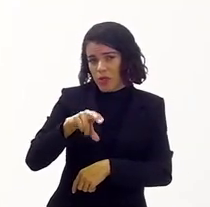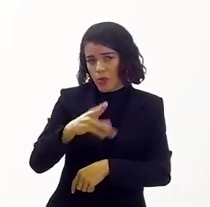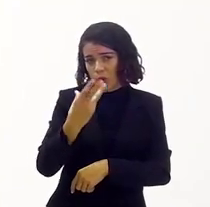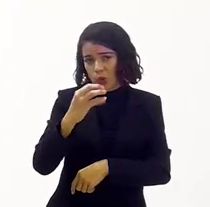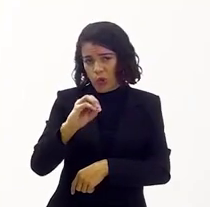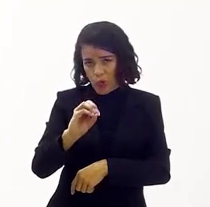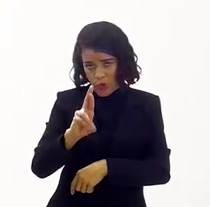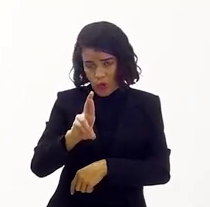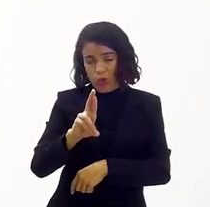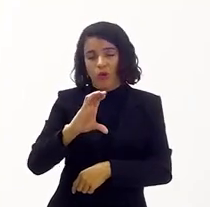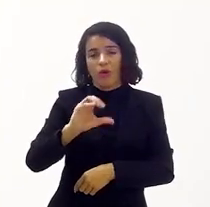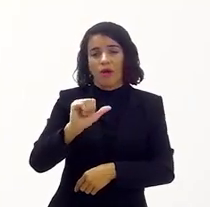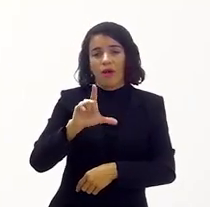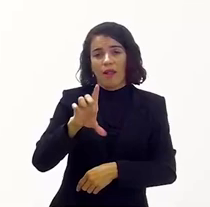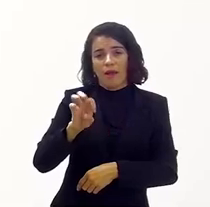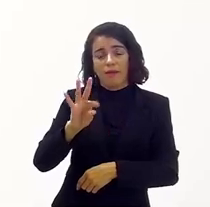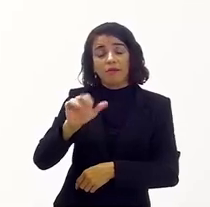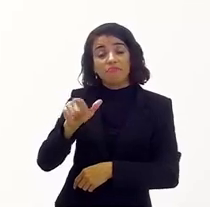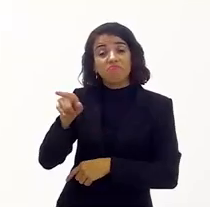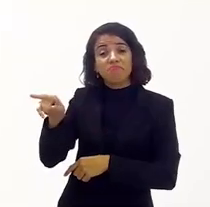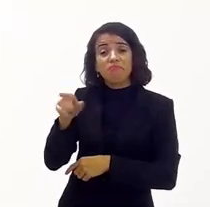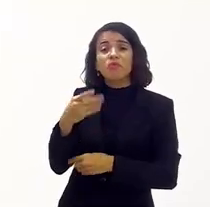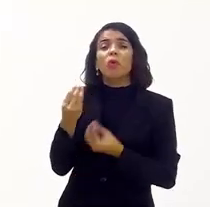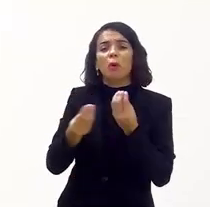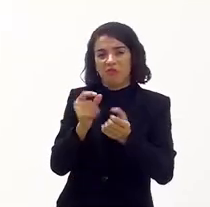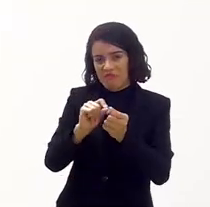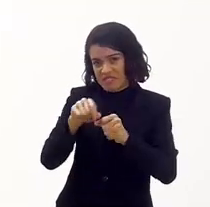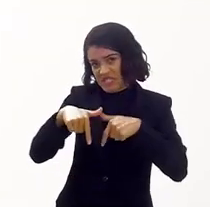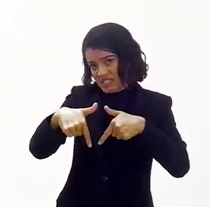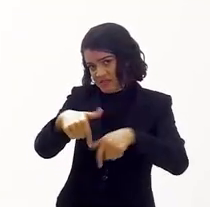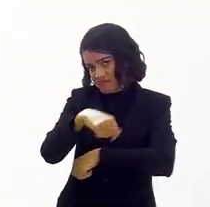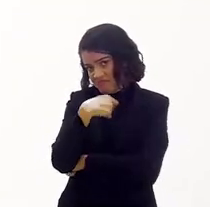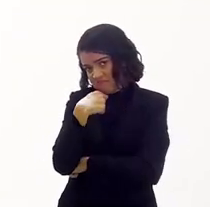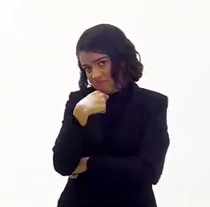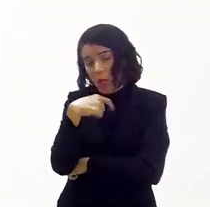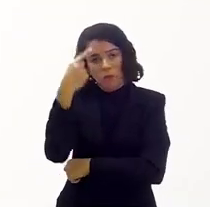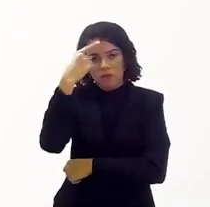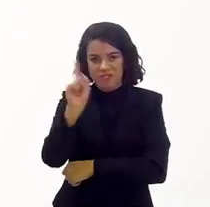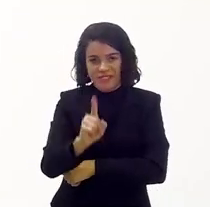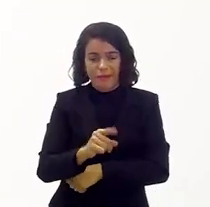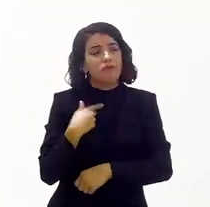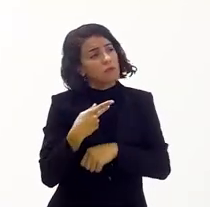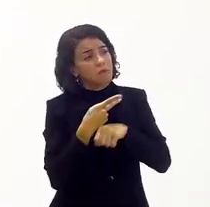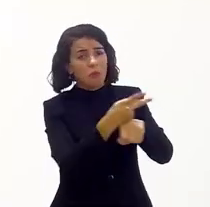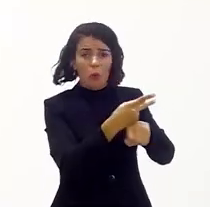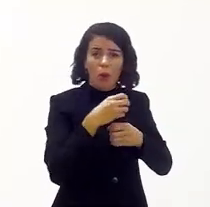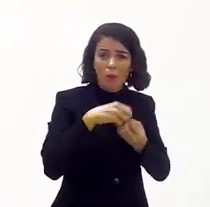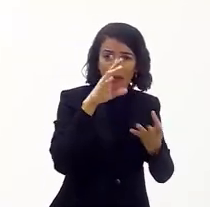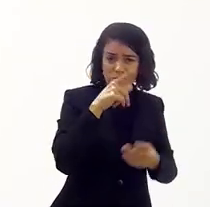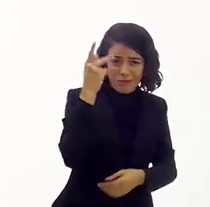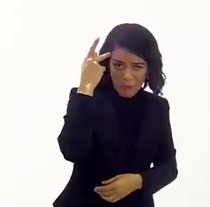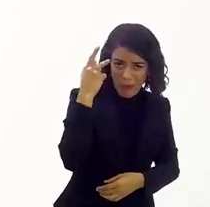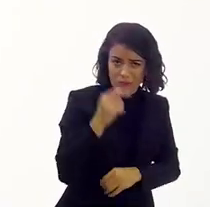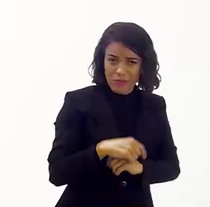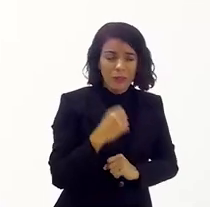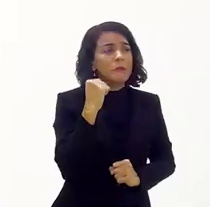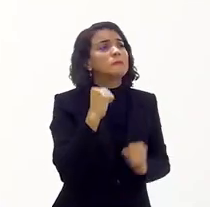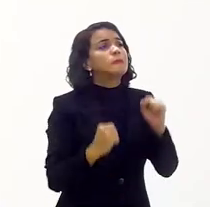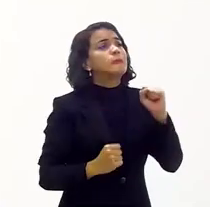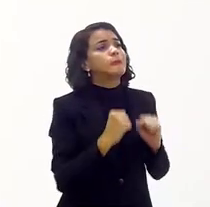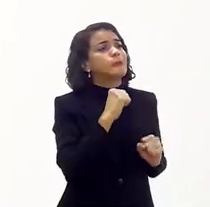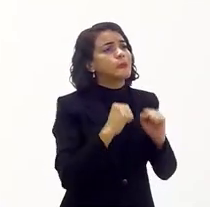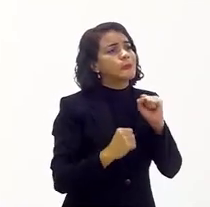a cultura de mão cheia. Eu falei, mas como é que você vai fazer isso? Eu falei, não sei, deixa ver. Eu peguei e fui atrás do mágico, fui para São Paulo.